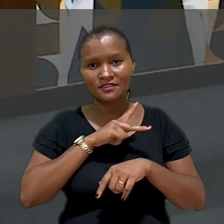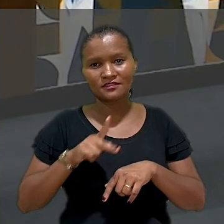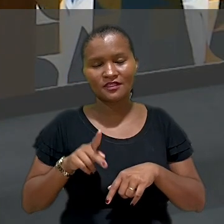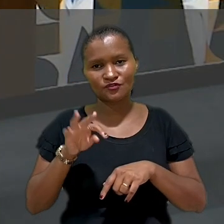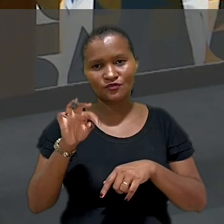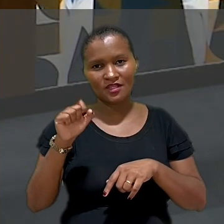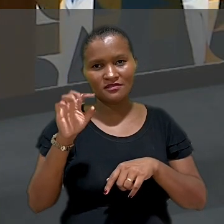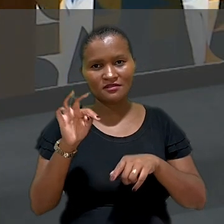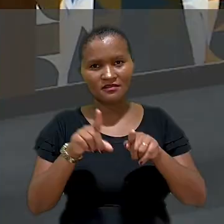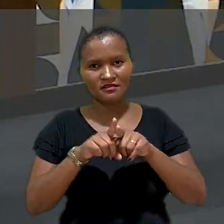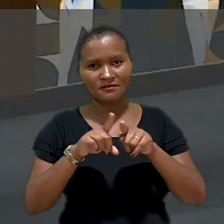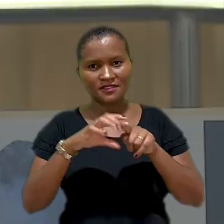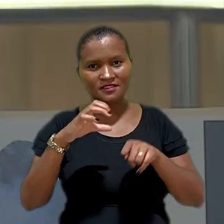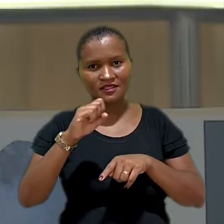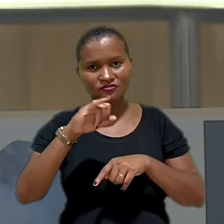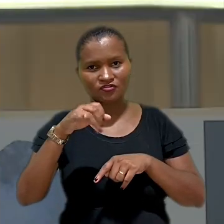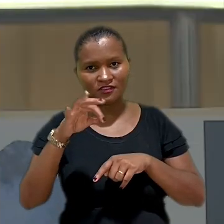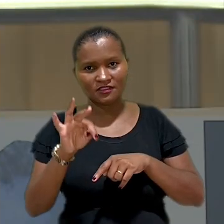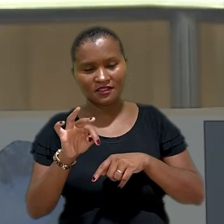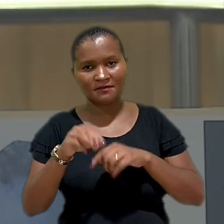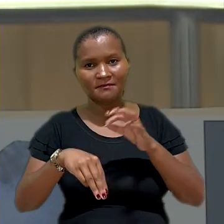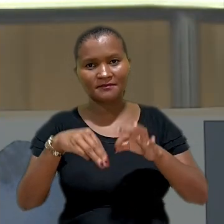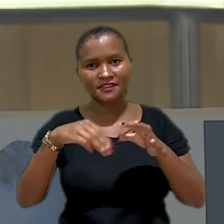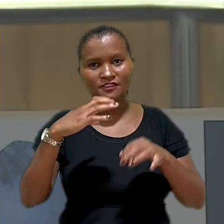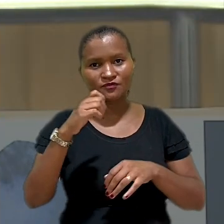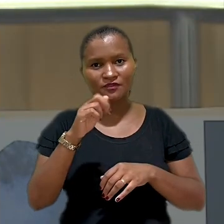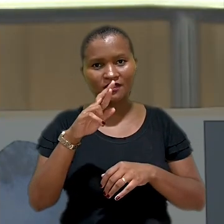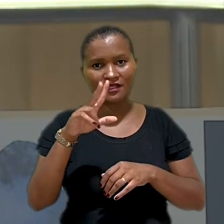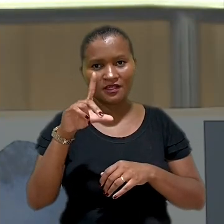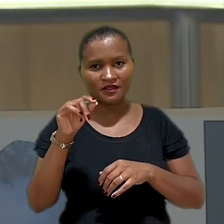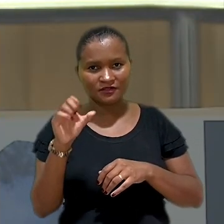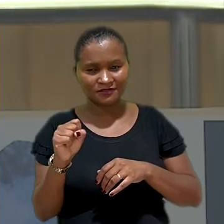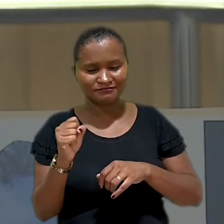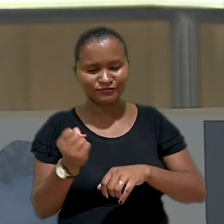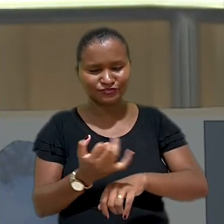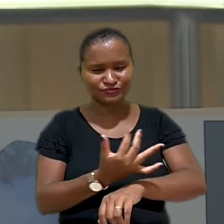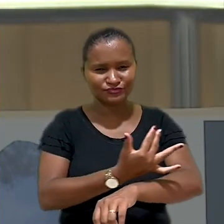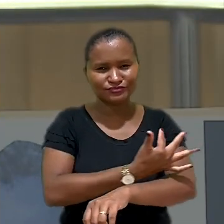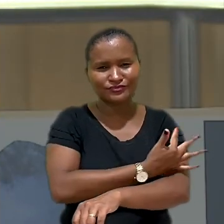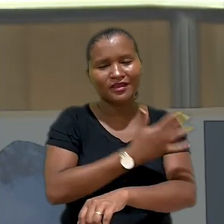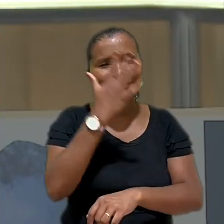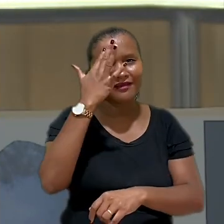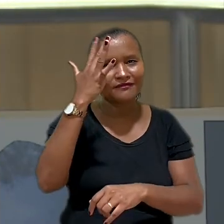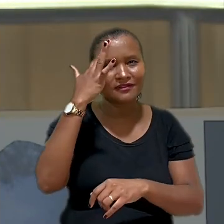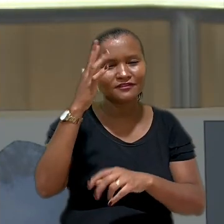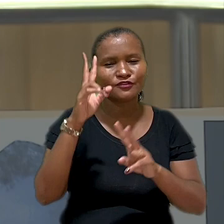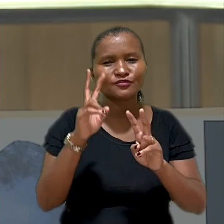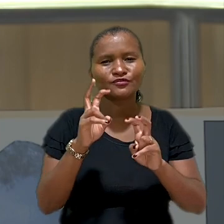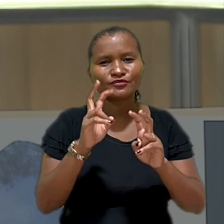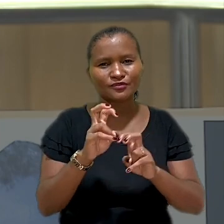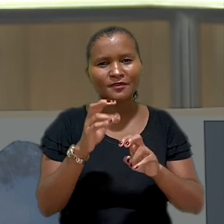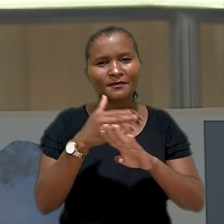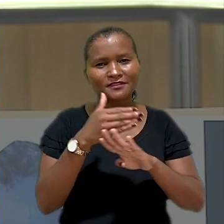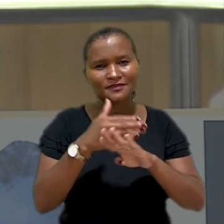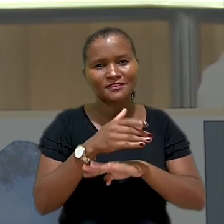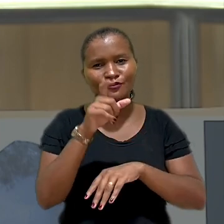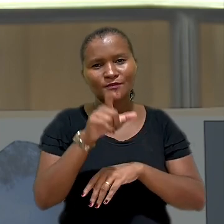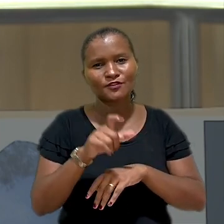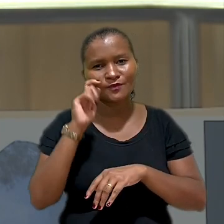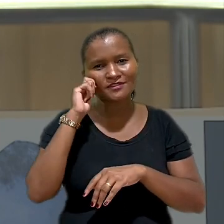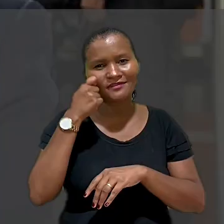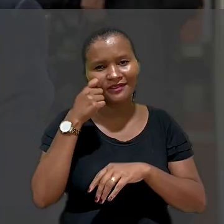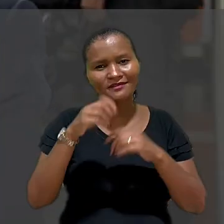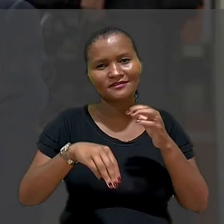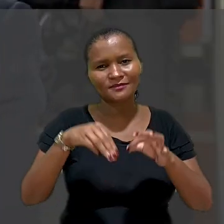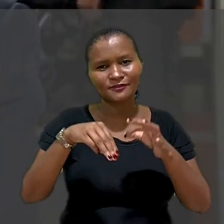TST e do CSJT, ministro Carlos Alberto Reis de Paula, se emocionou ao refletir sobre a presença de pessoas negras na